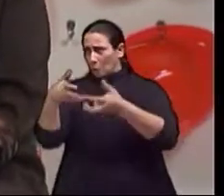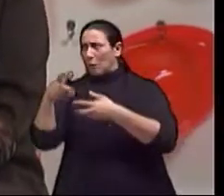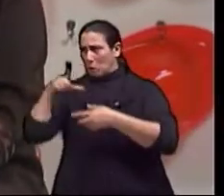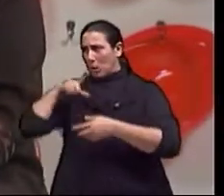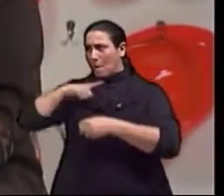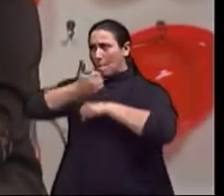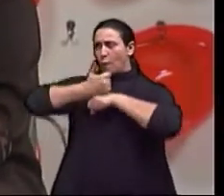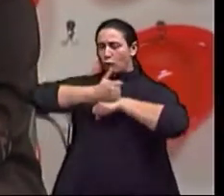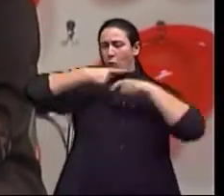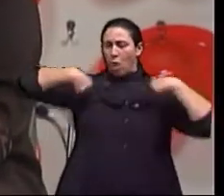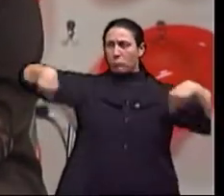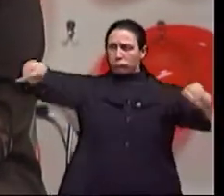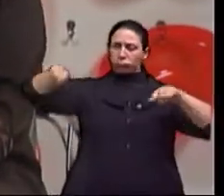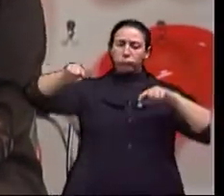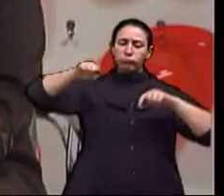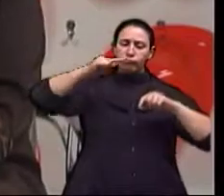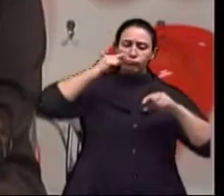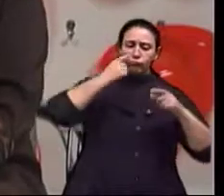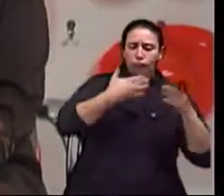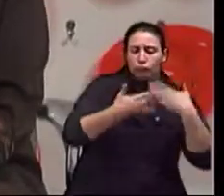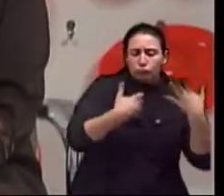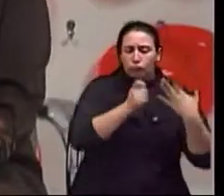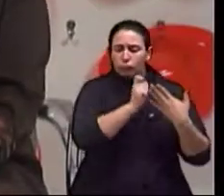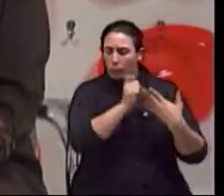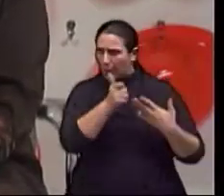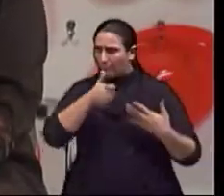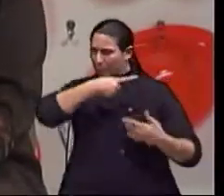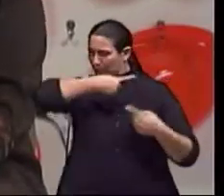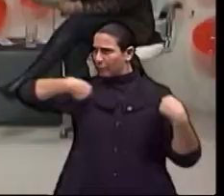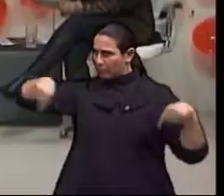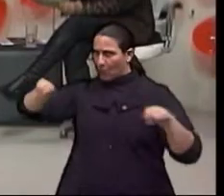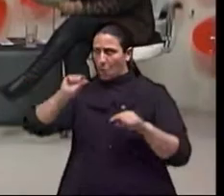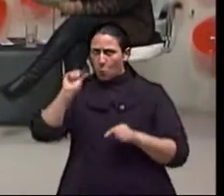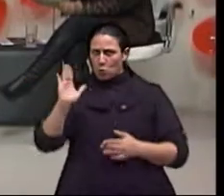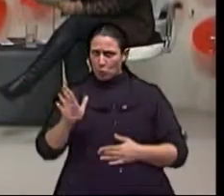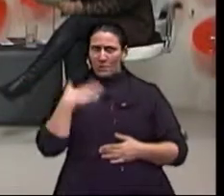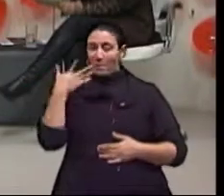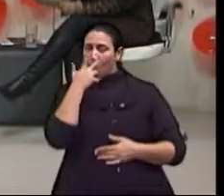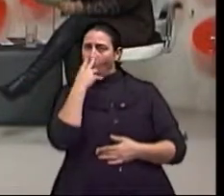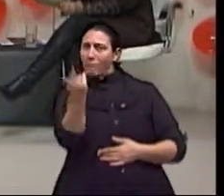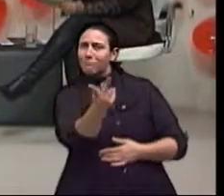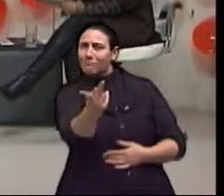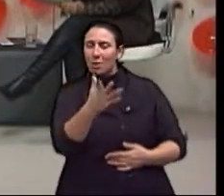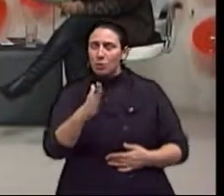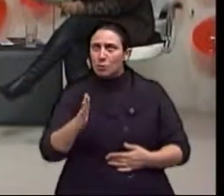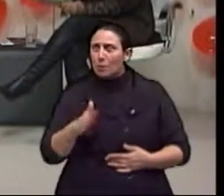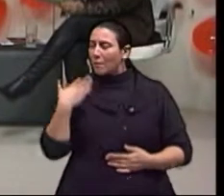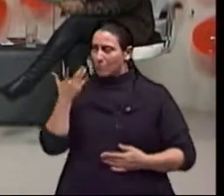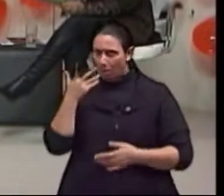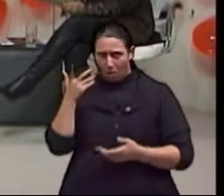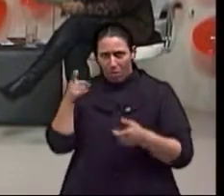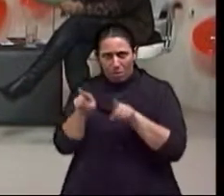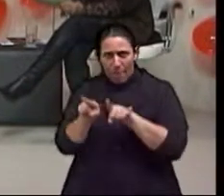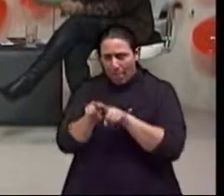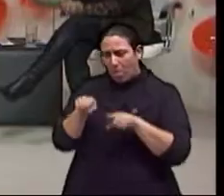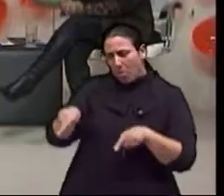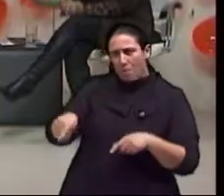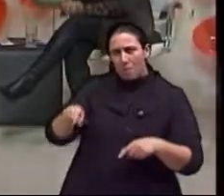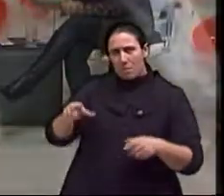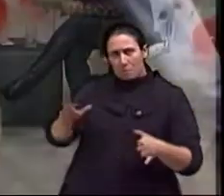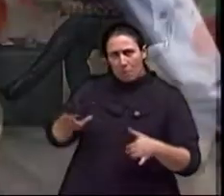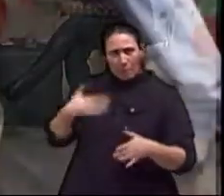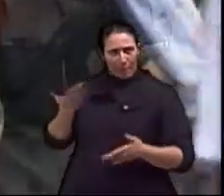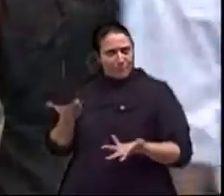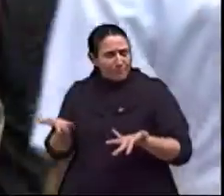aplicando esses questionários também. Essas pessoas que aplicaram também se surpreenderam, que nem vocês, quando chegaram lá, toda essa